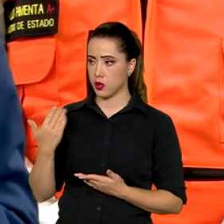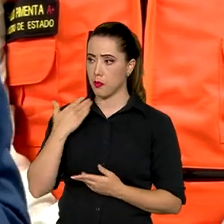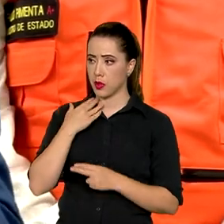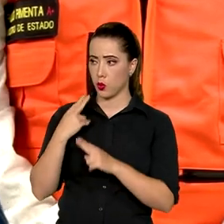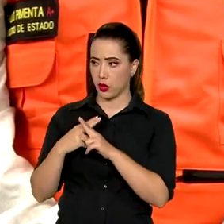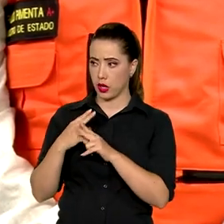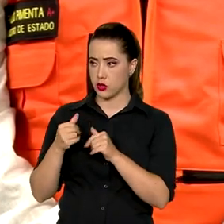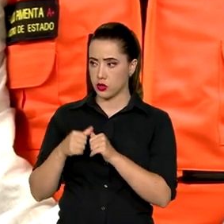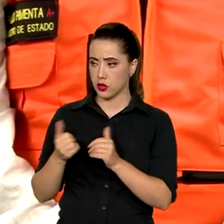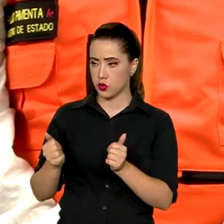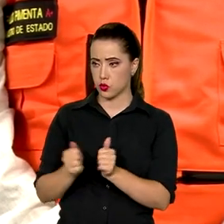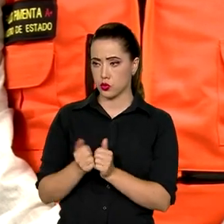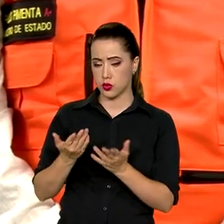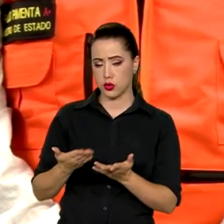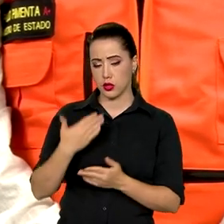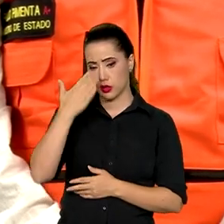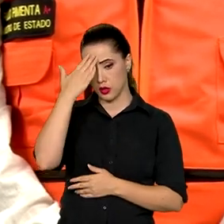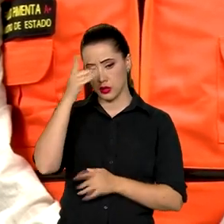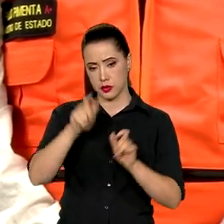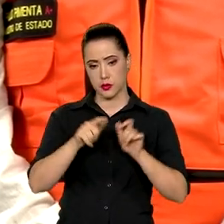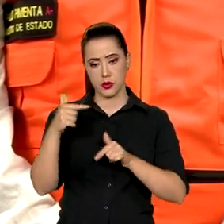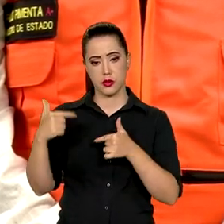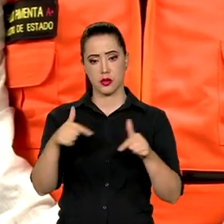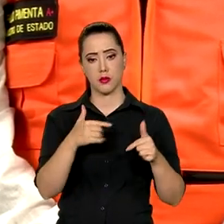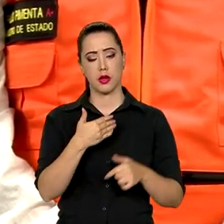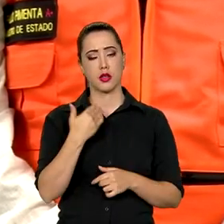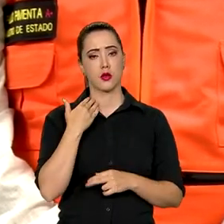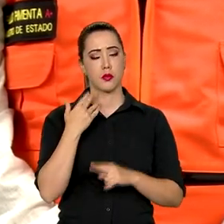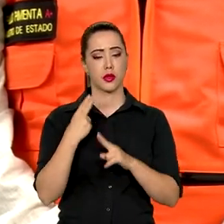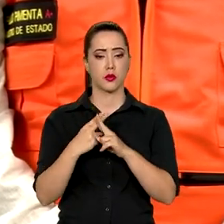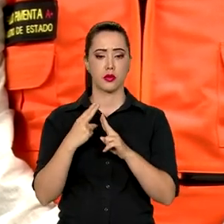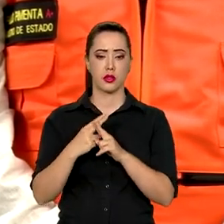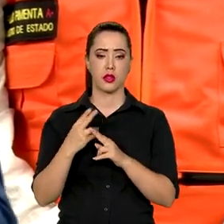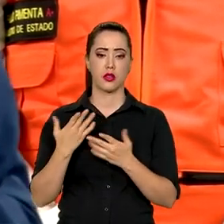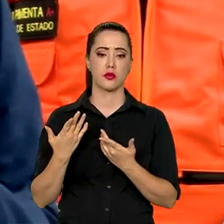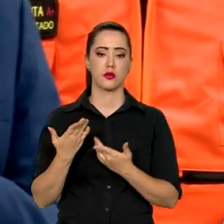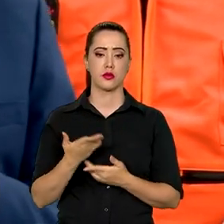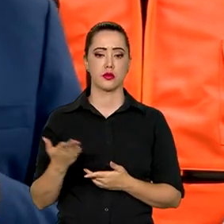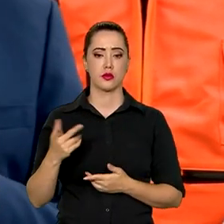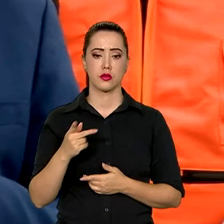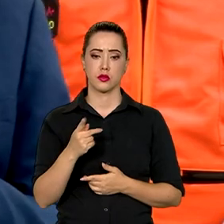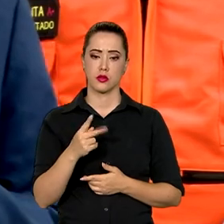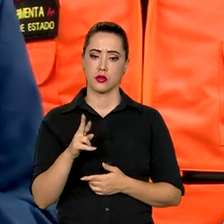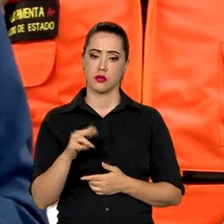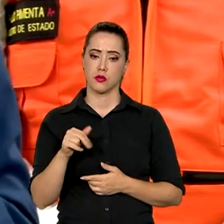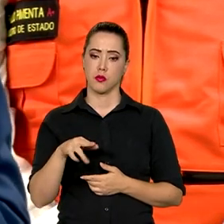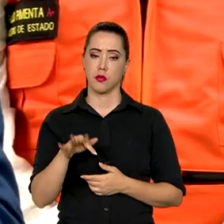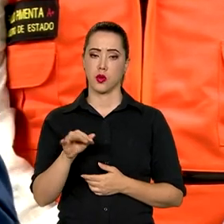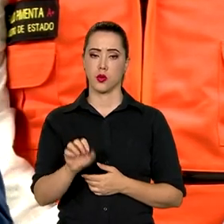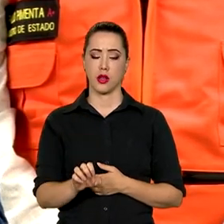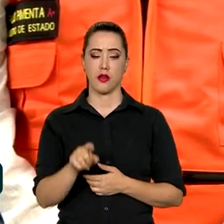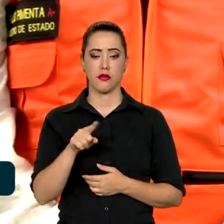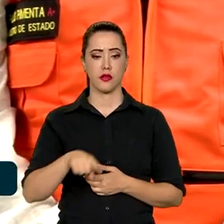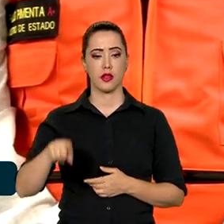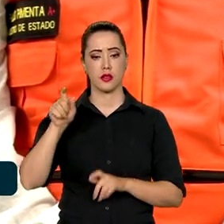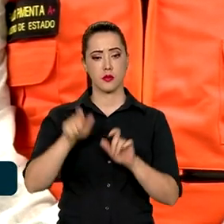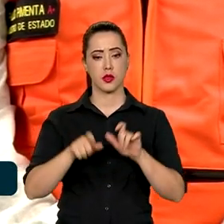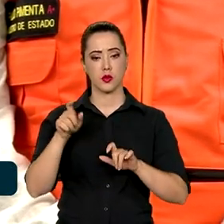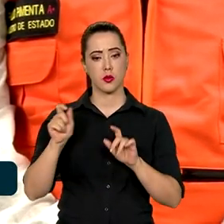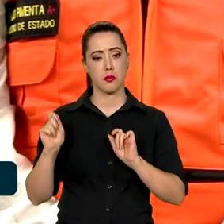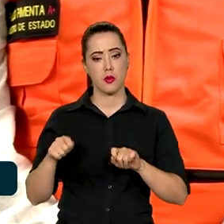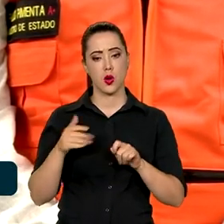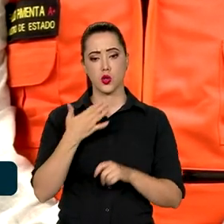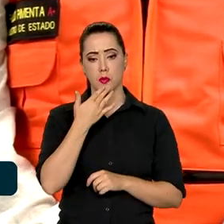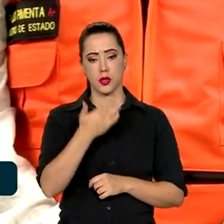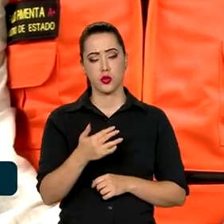agradecer todos os servidores e servidores da Caixa Econômica que operam o Pronaf, esse agricultor pode